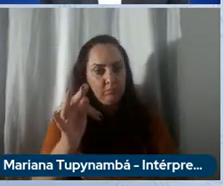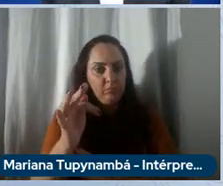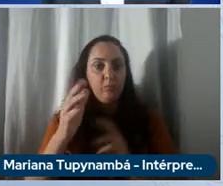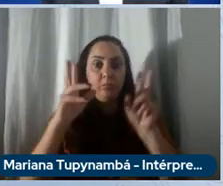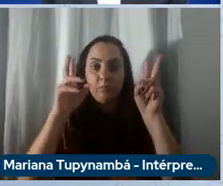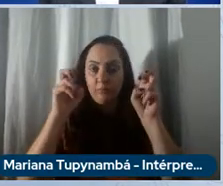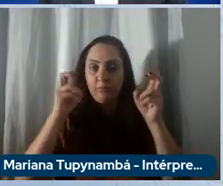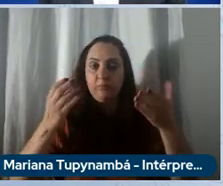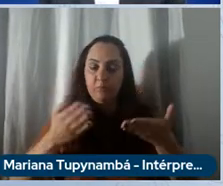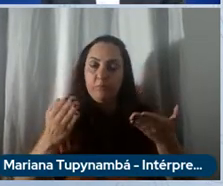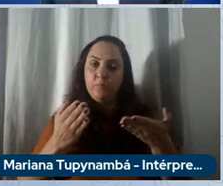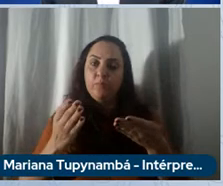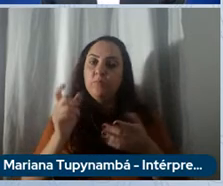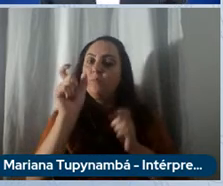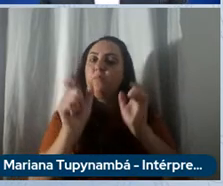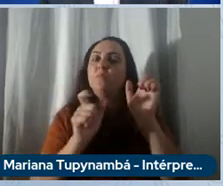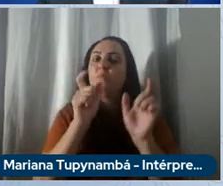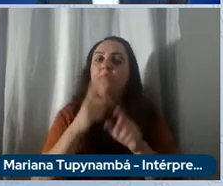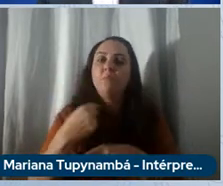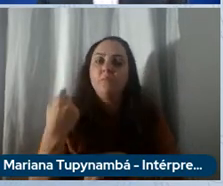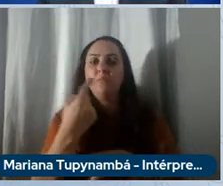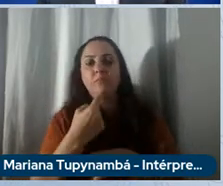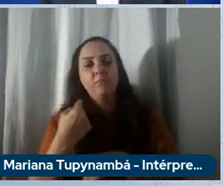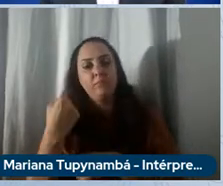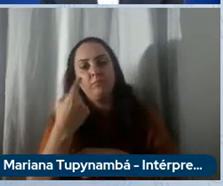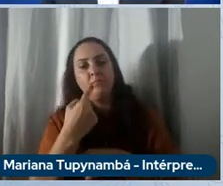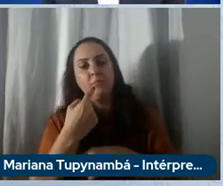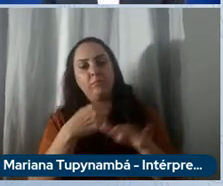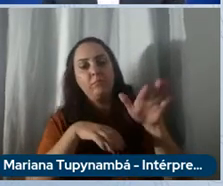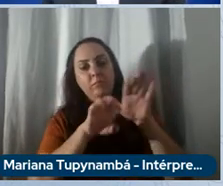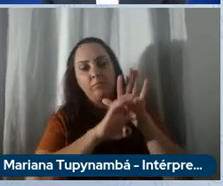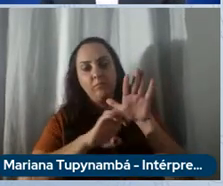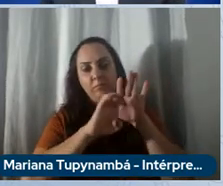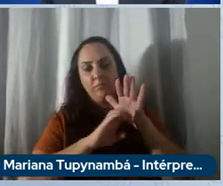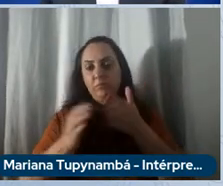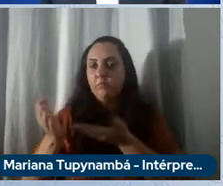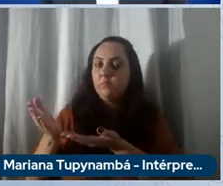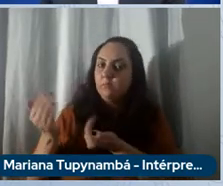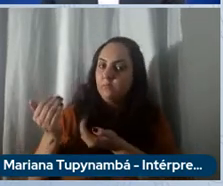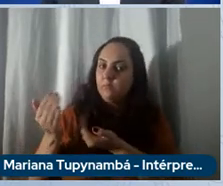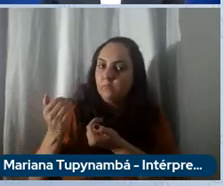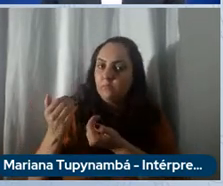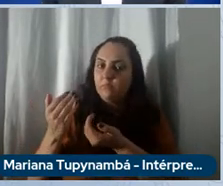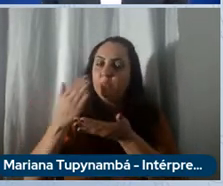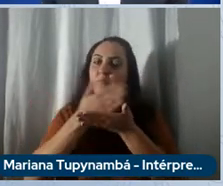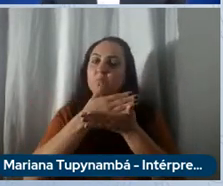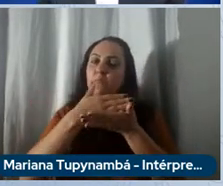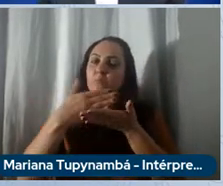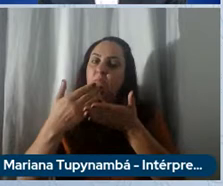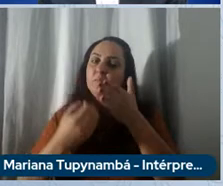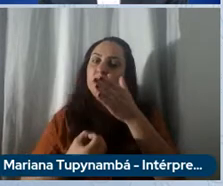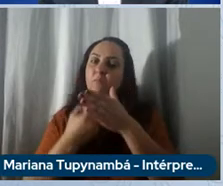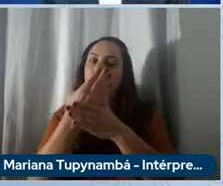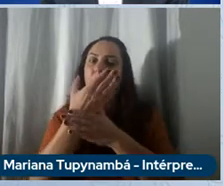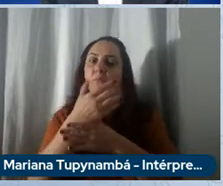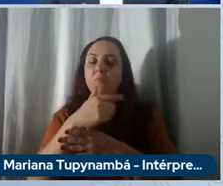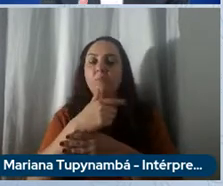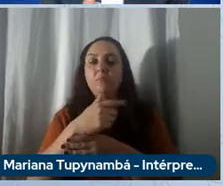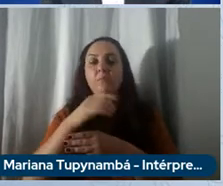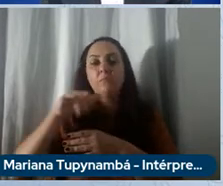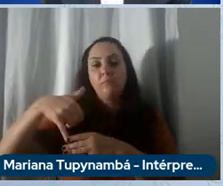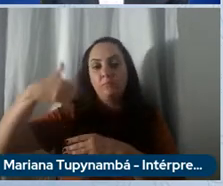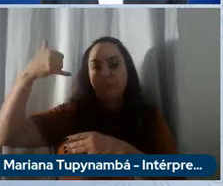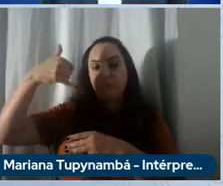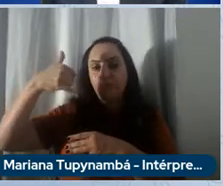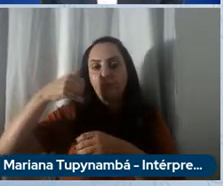e quem somos, porque somos uma empresa muito jovem, nós existimos desde janeiro do ano passado. Esse é o